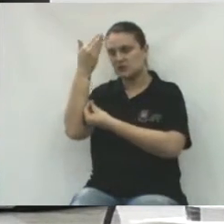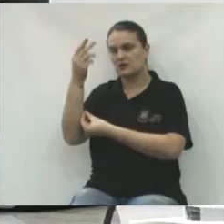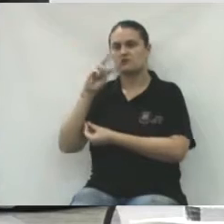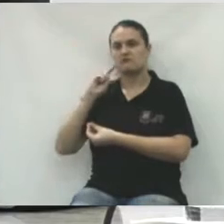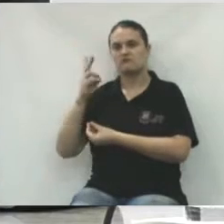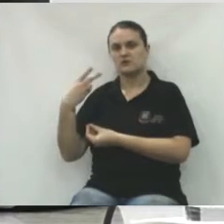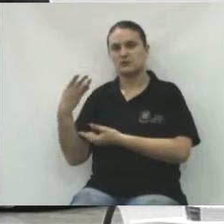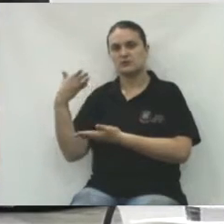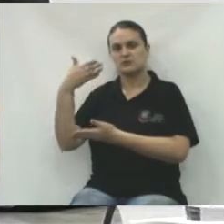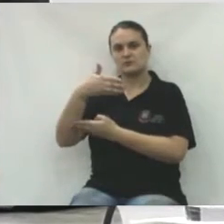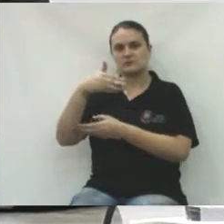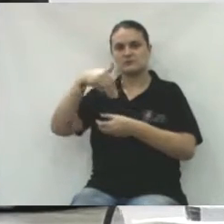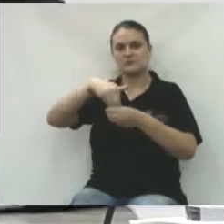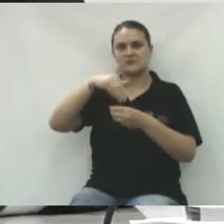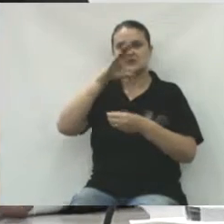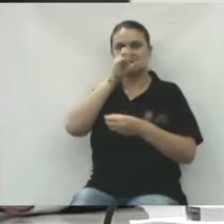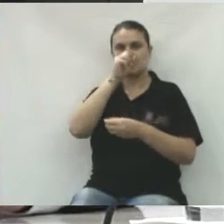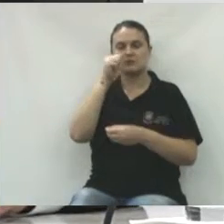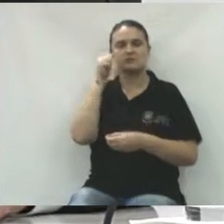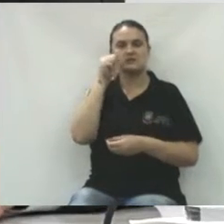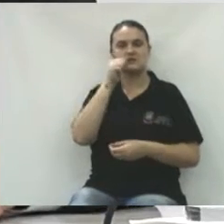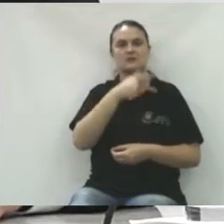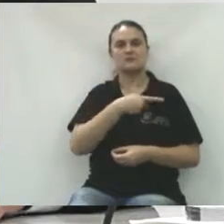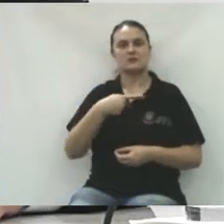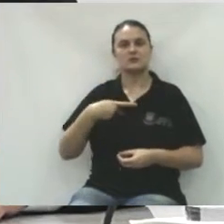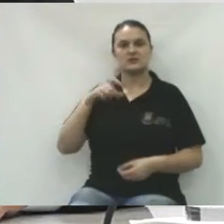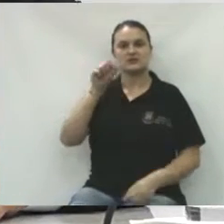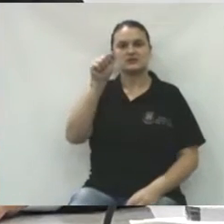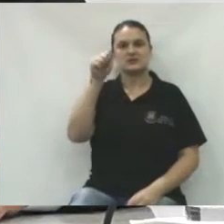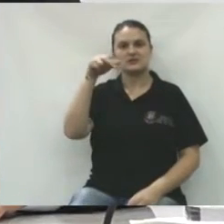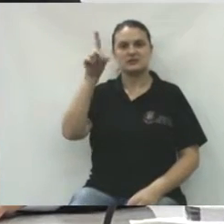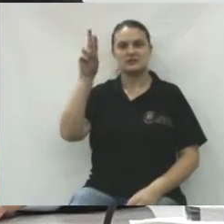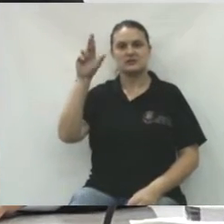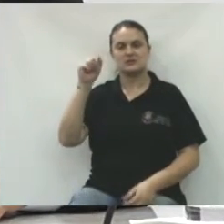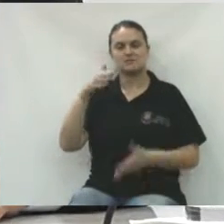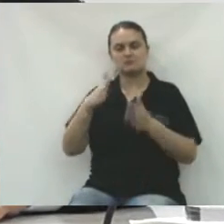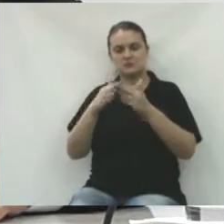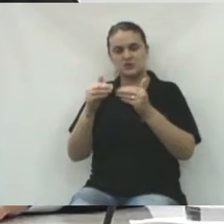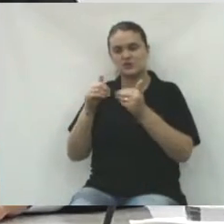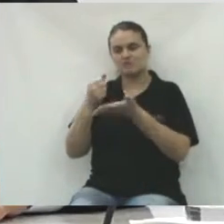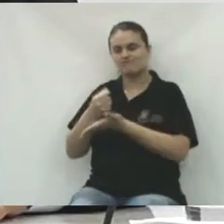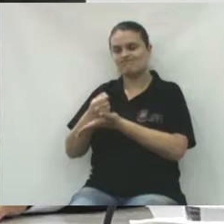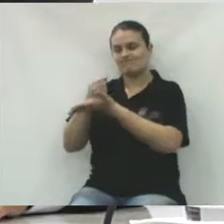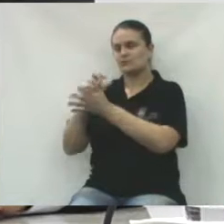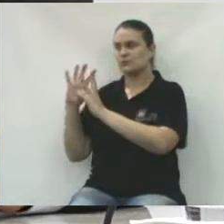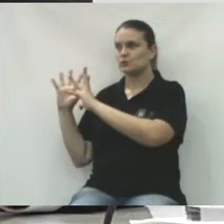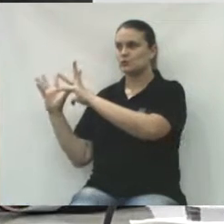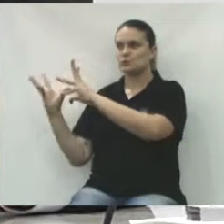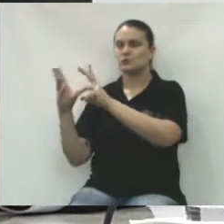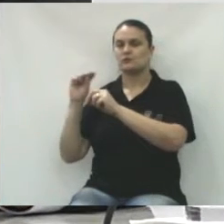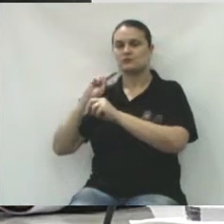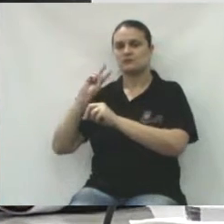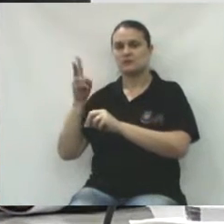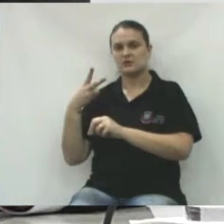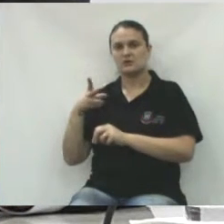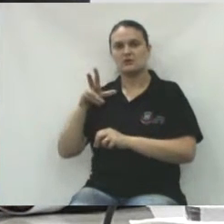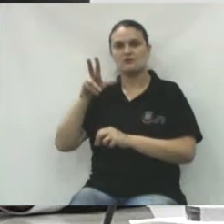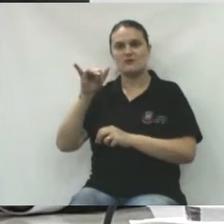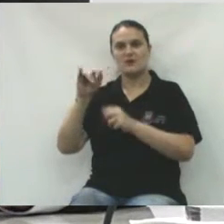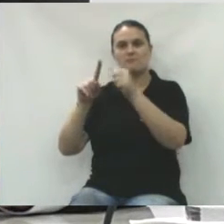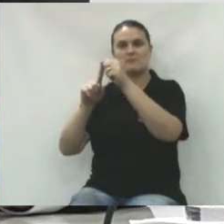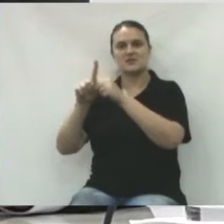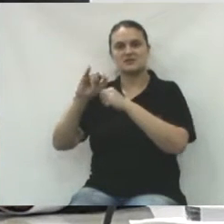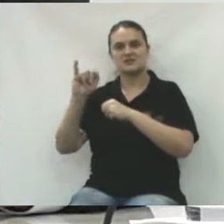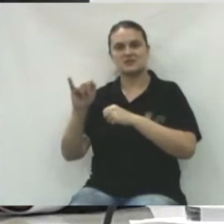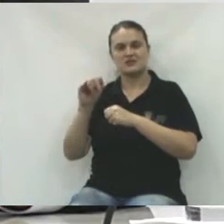agradecer a toda a presença dos vereadores que tiveram presente no sábado, a pastora Sandra, e pedir o apoio de todos